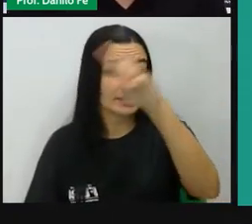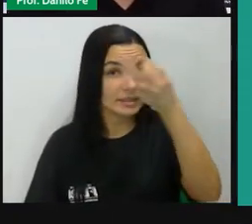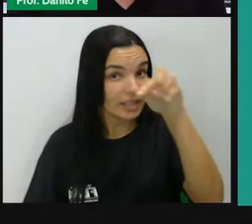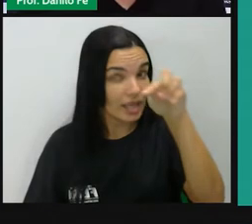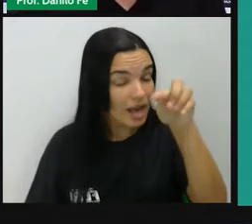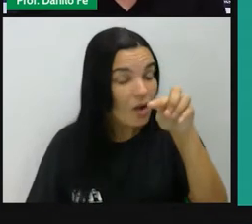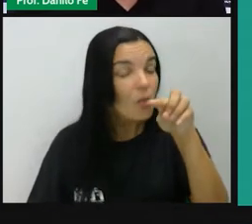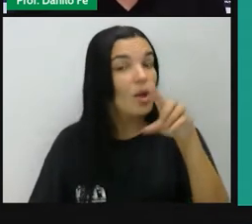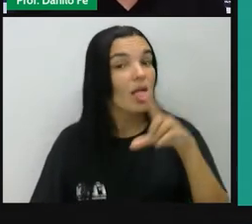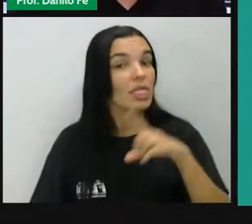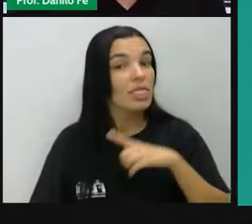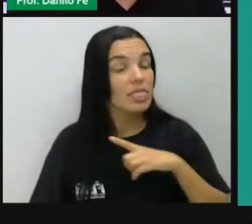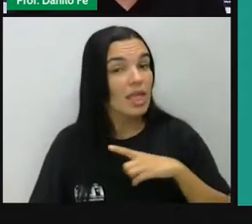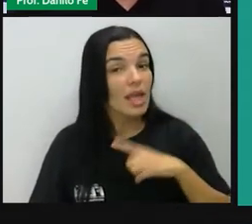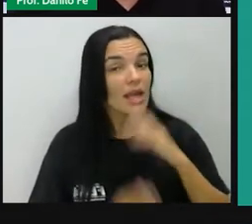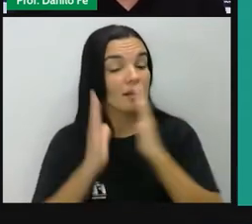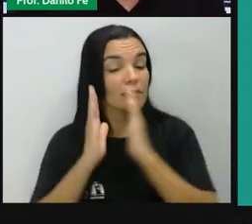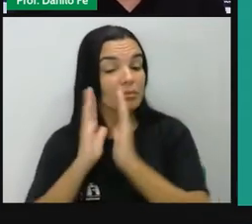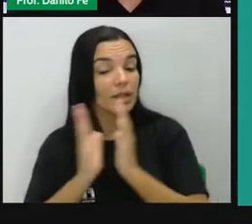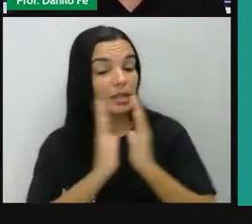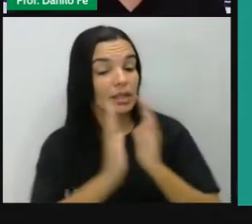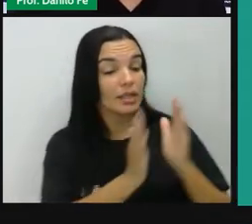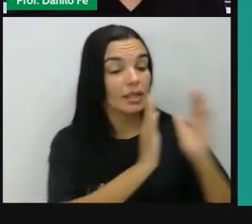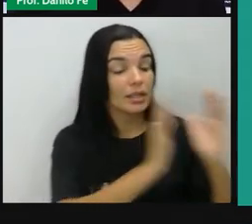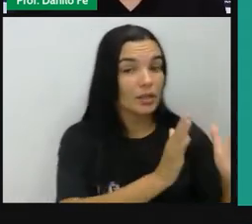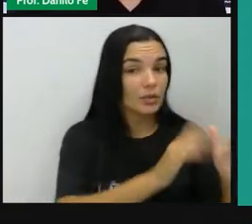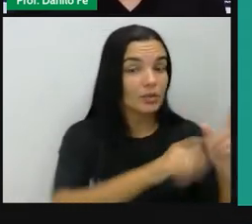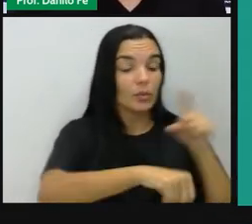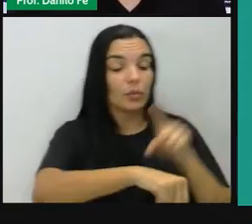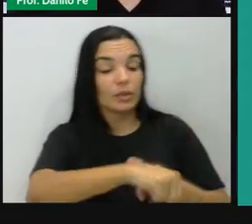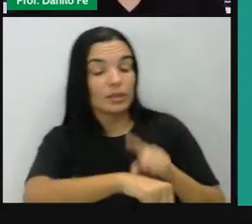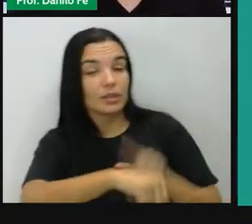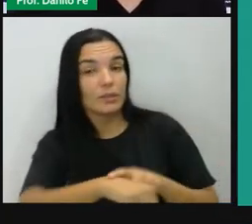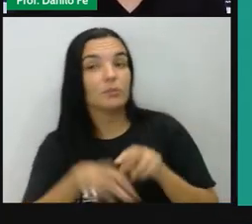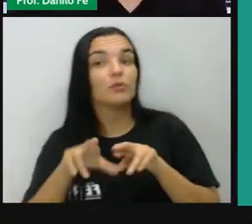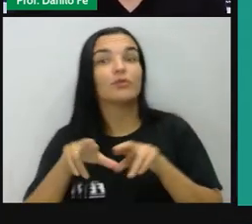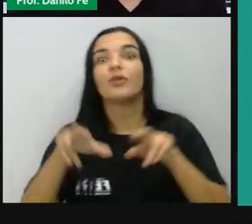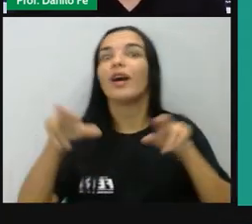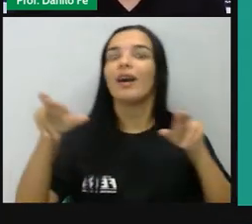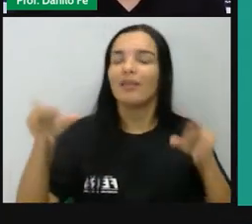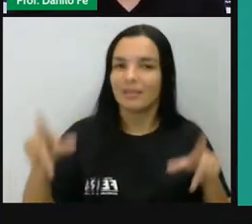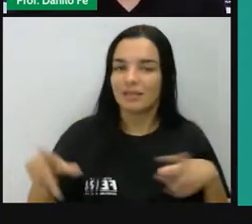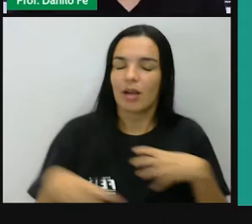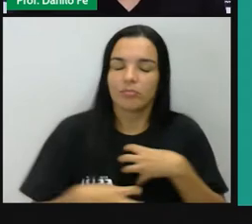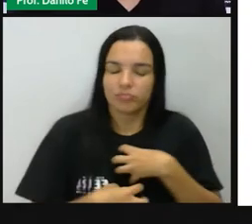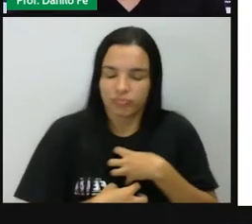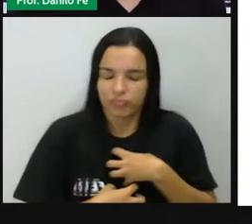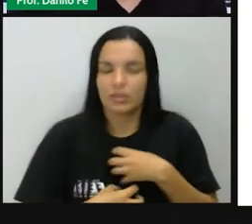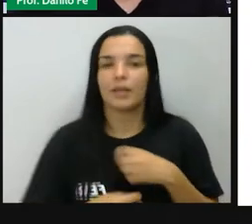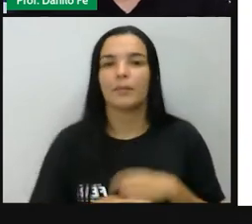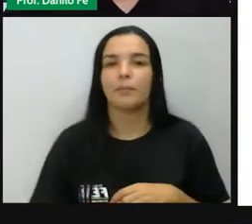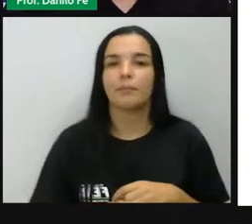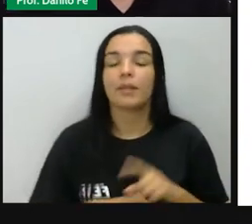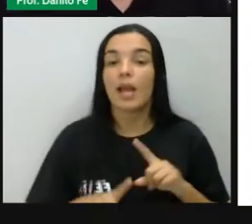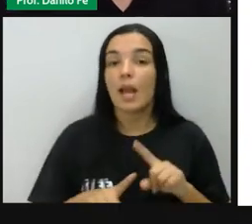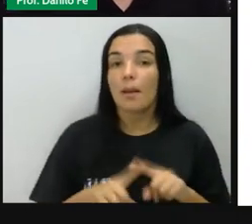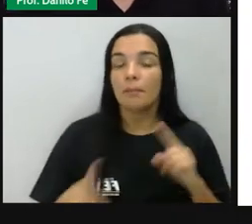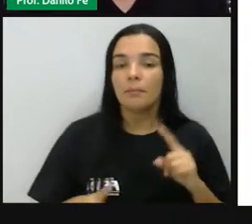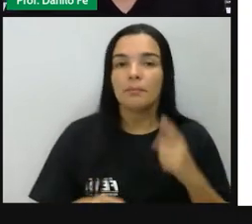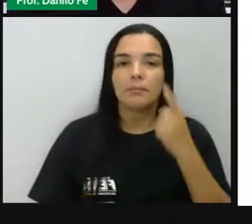jeito diferente. Mas, pois bem, como eu estou falando,